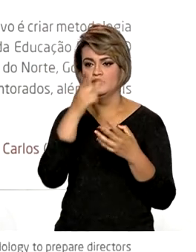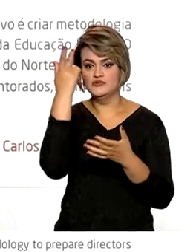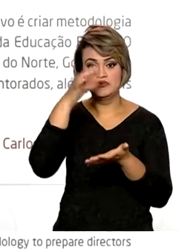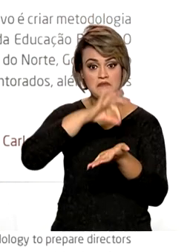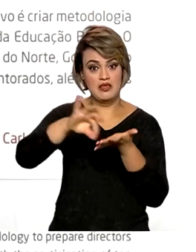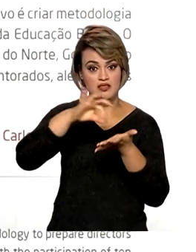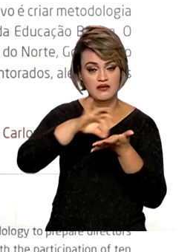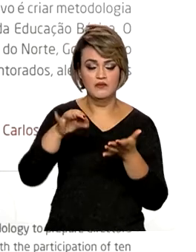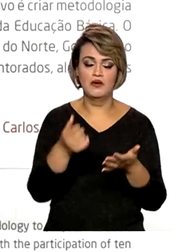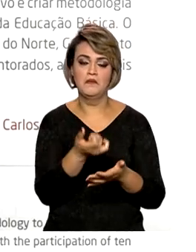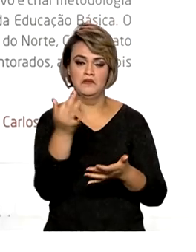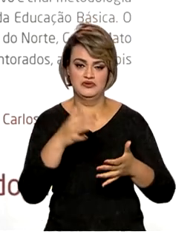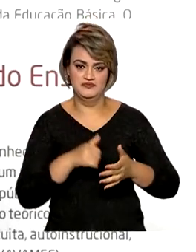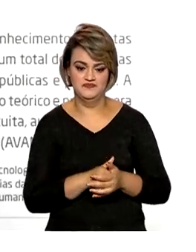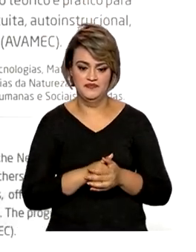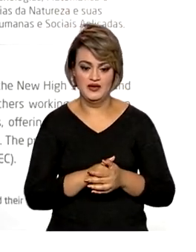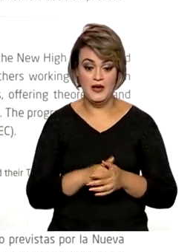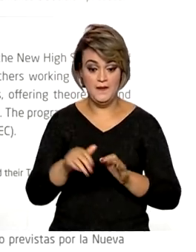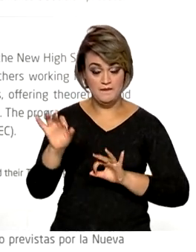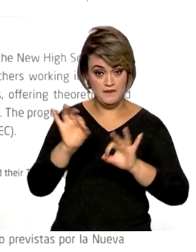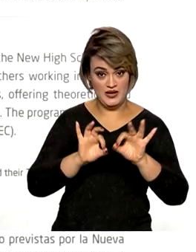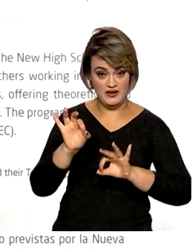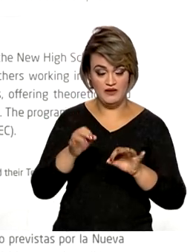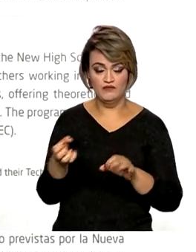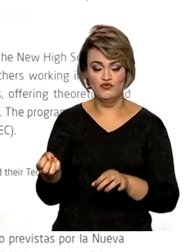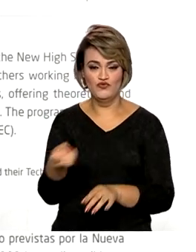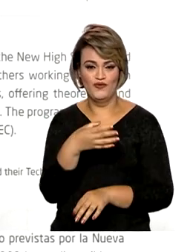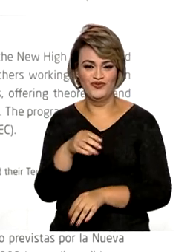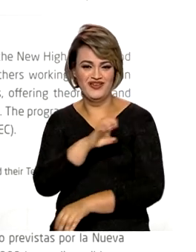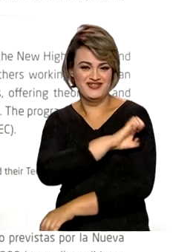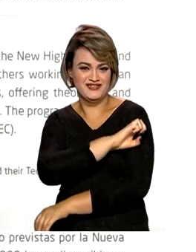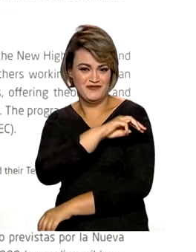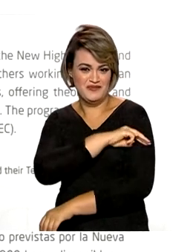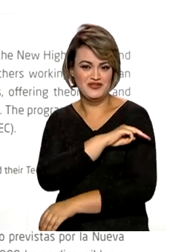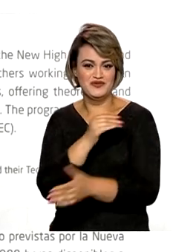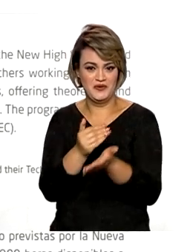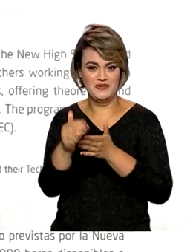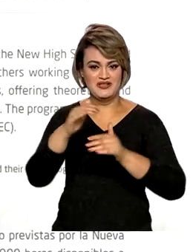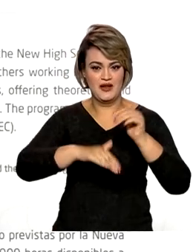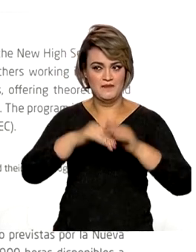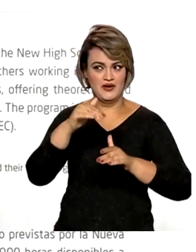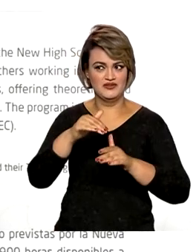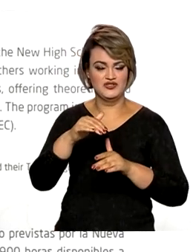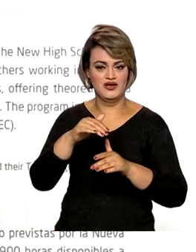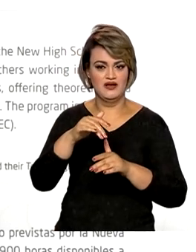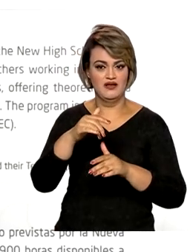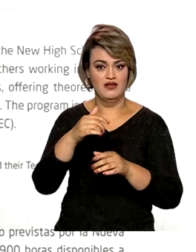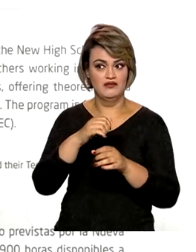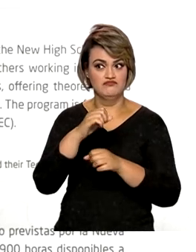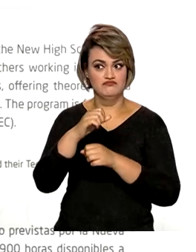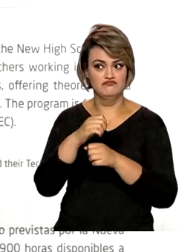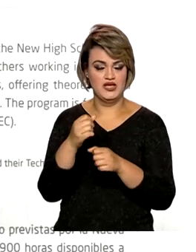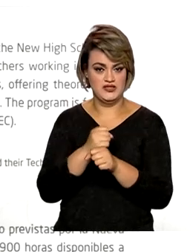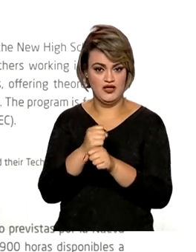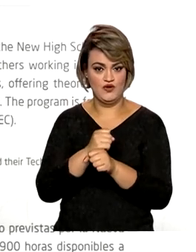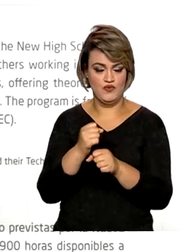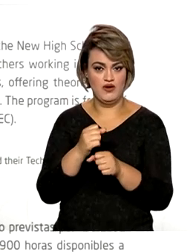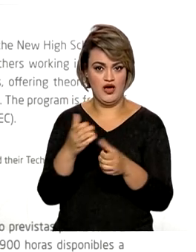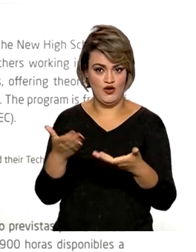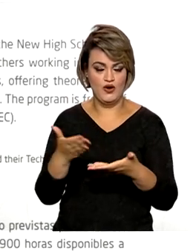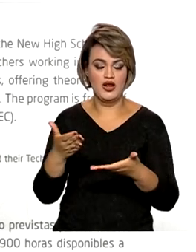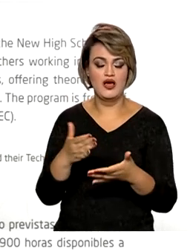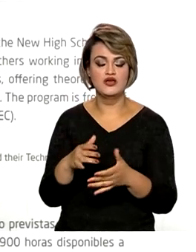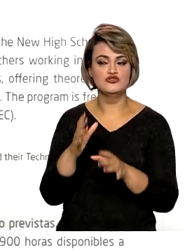matrículas. Só na preparação para o novo ensino médio, que deve começar a ser implementado ainda em 2022, foram 900